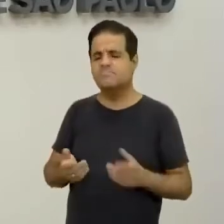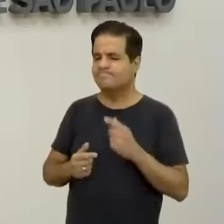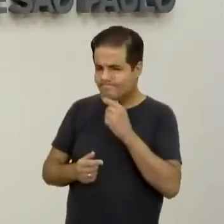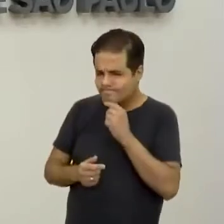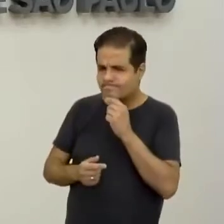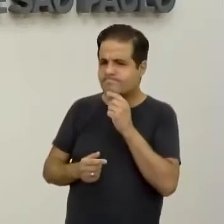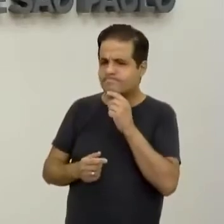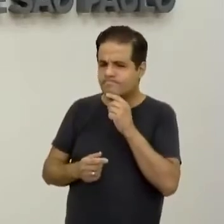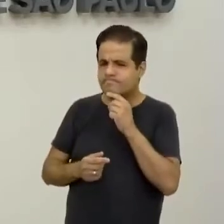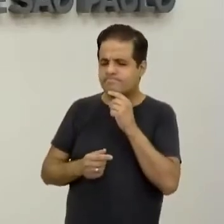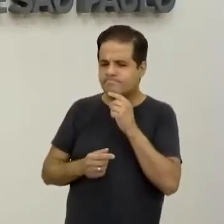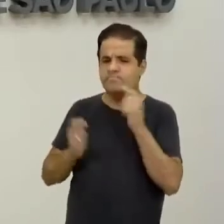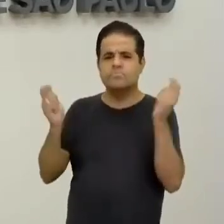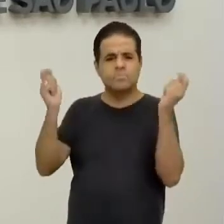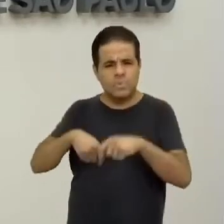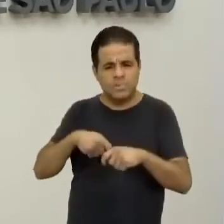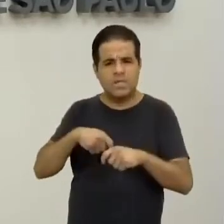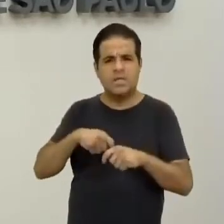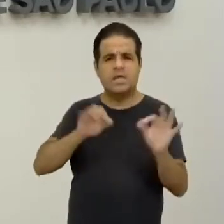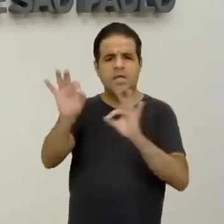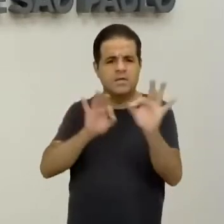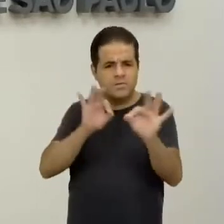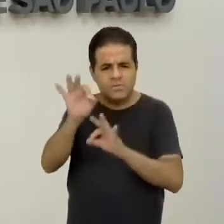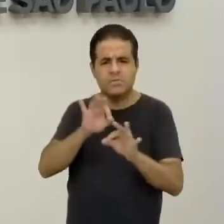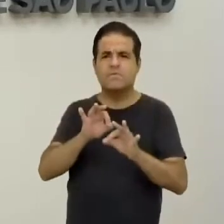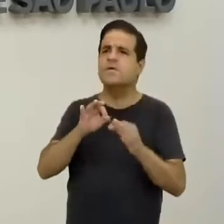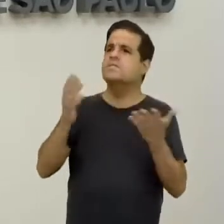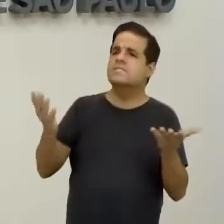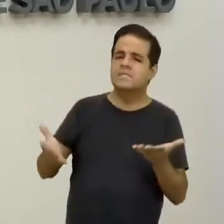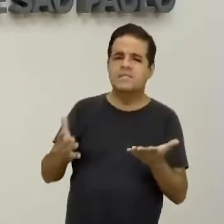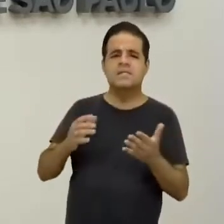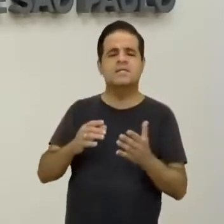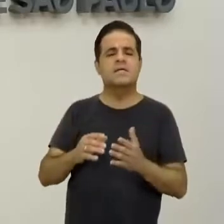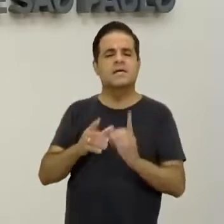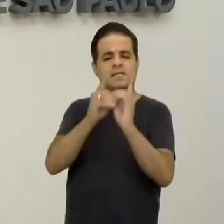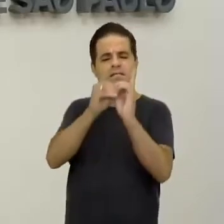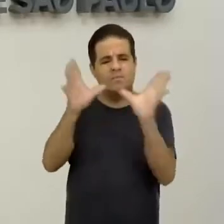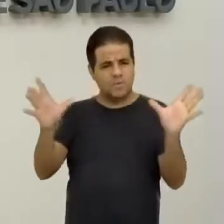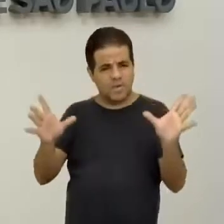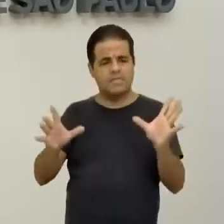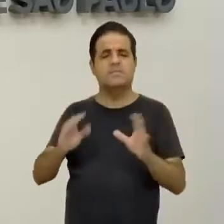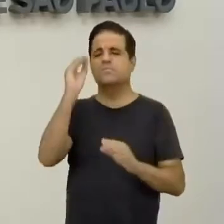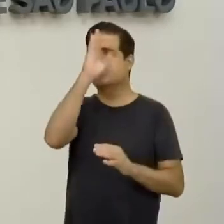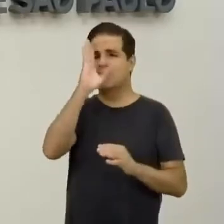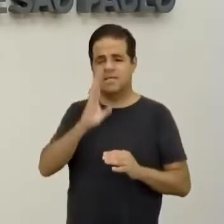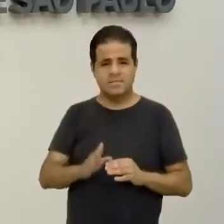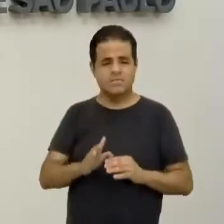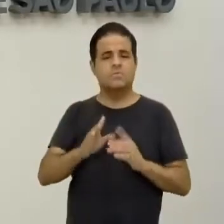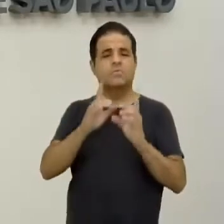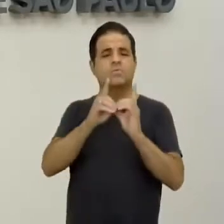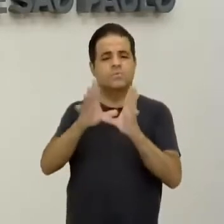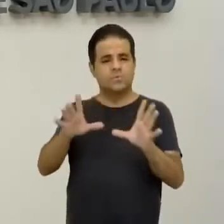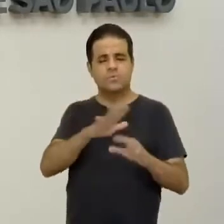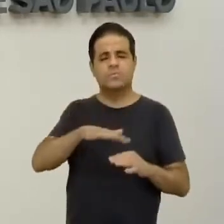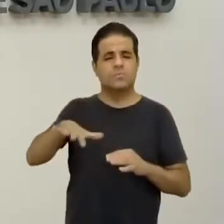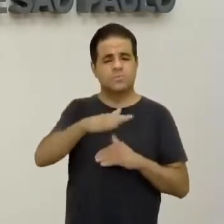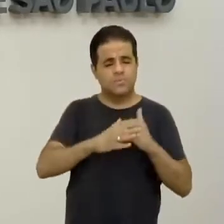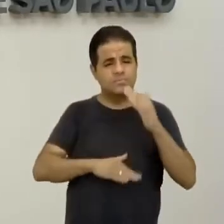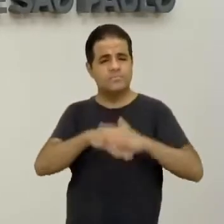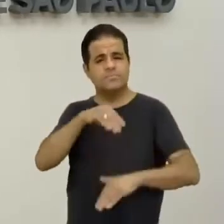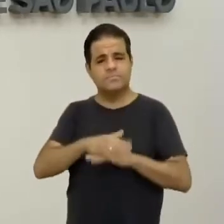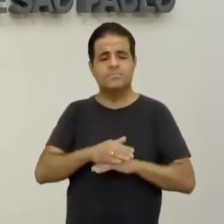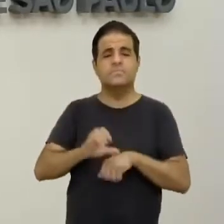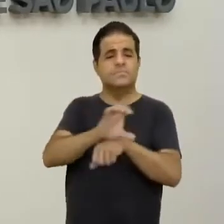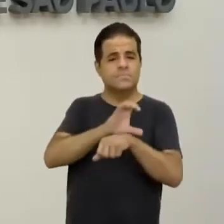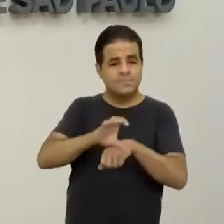pra poder resolver os rumos, né, da democracia no Brasil, afinal de contas, com o Dutra, a gente tem aí uma nova